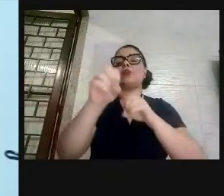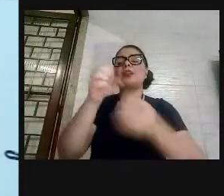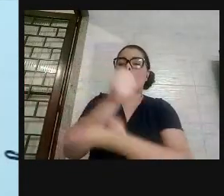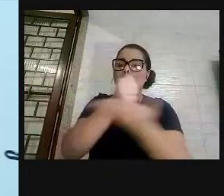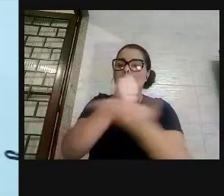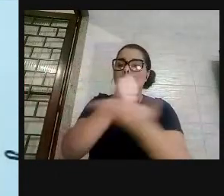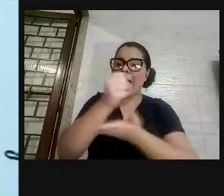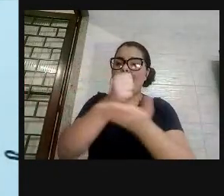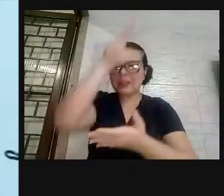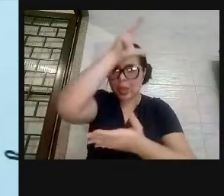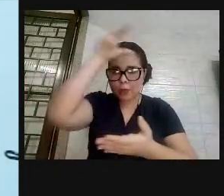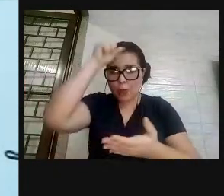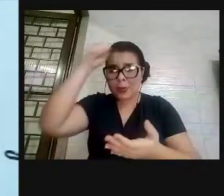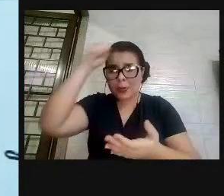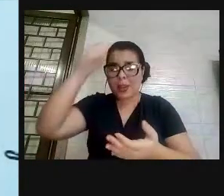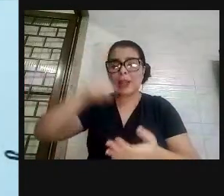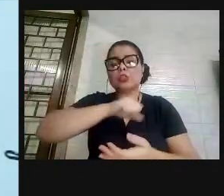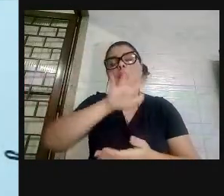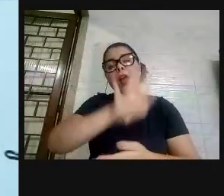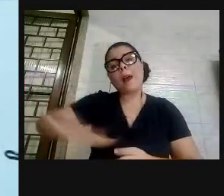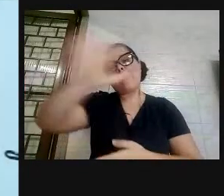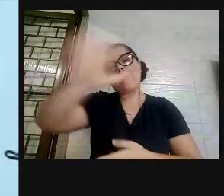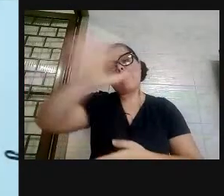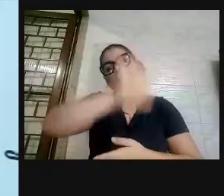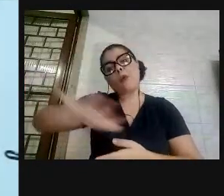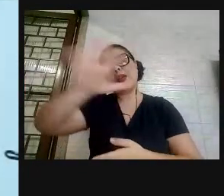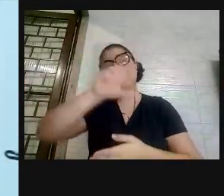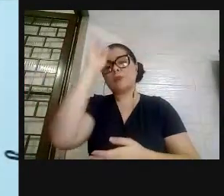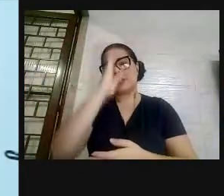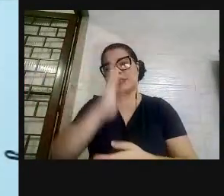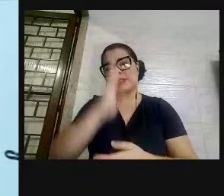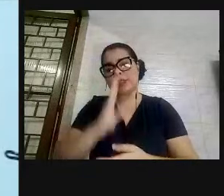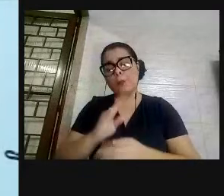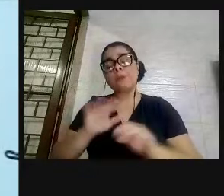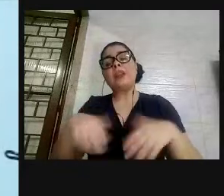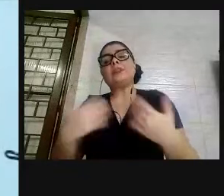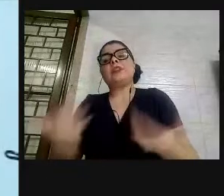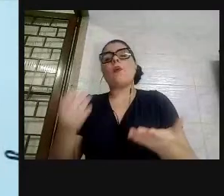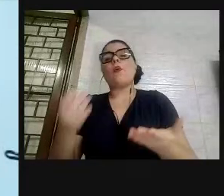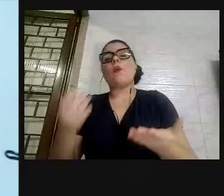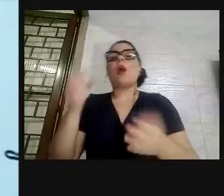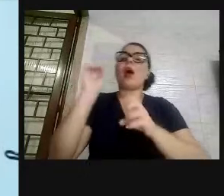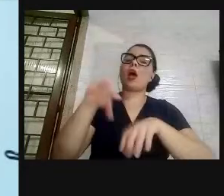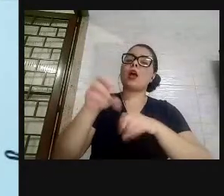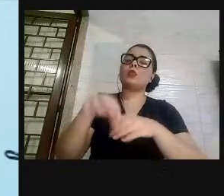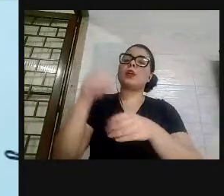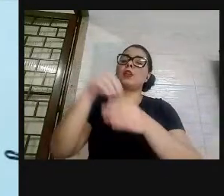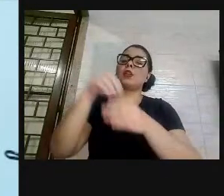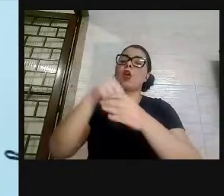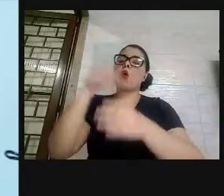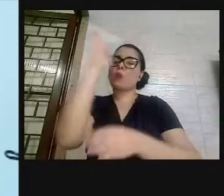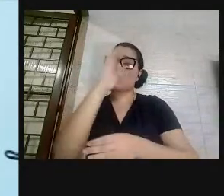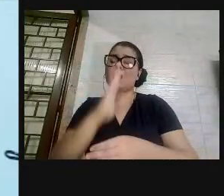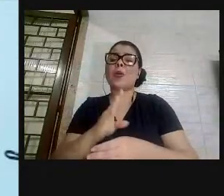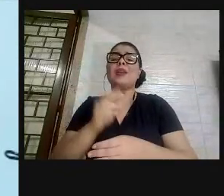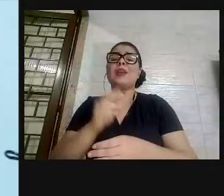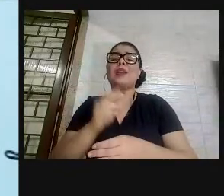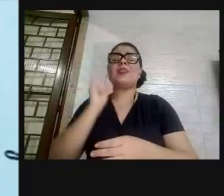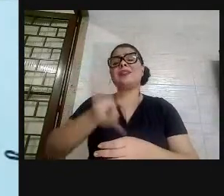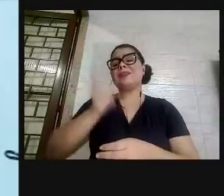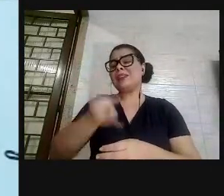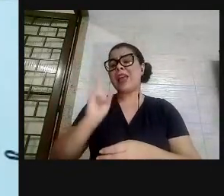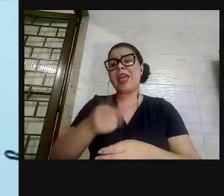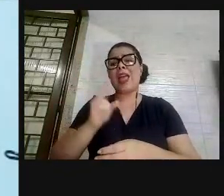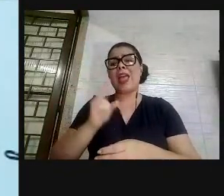para toda a população brasileira. Então, a educação no Brasil sempre foi meritocrática, uma